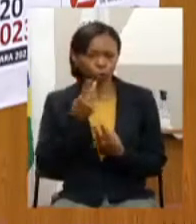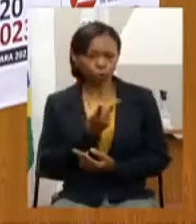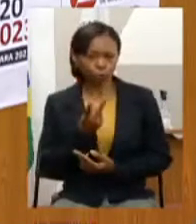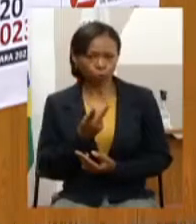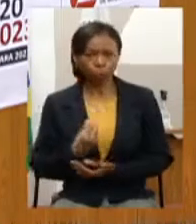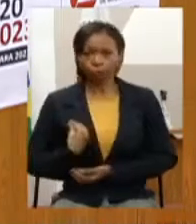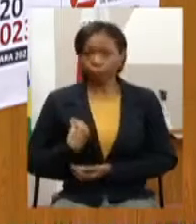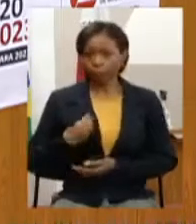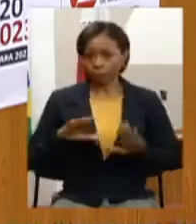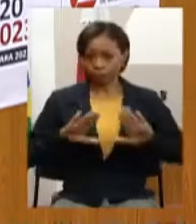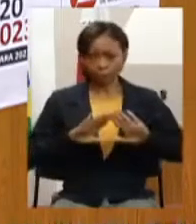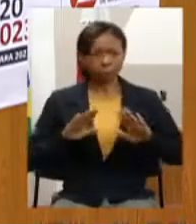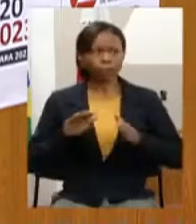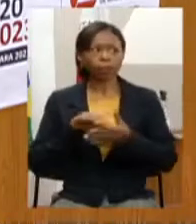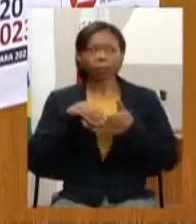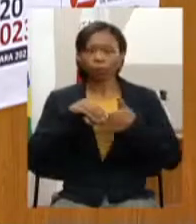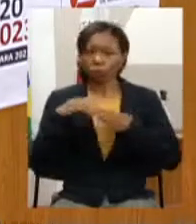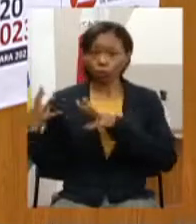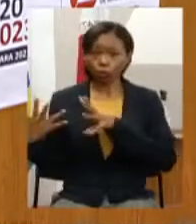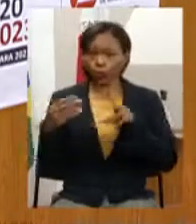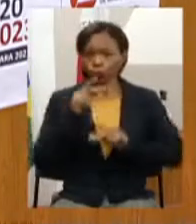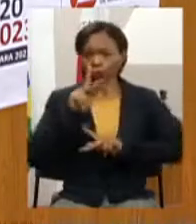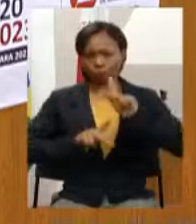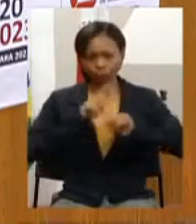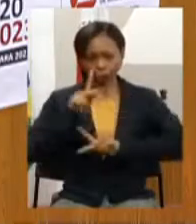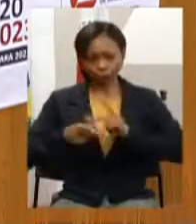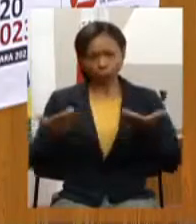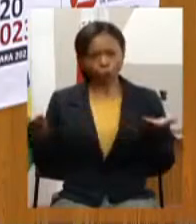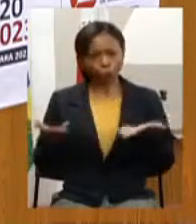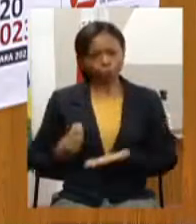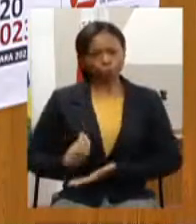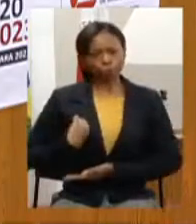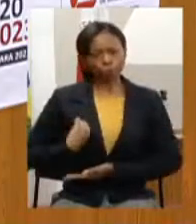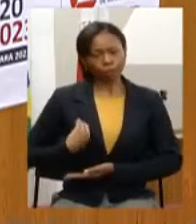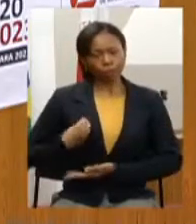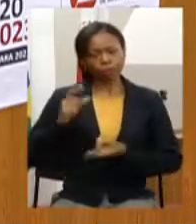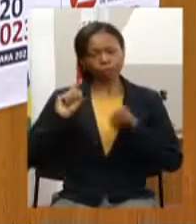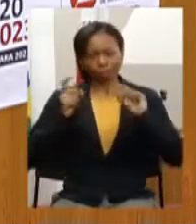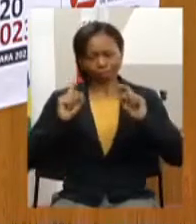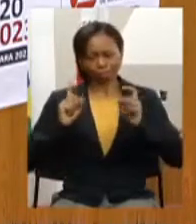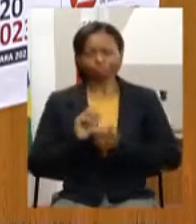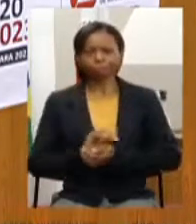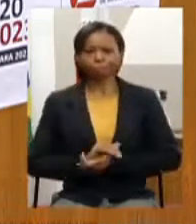cumprimento os demais participantes desta reunião